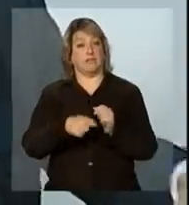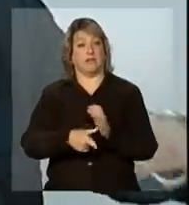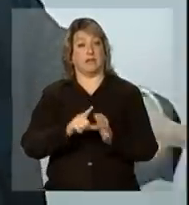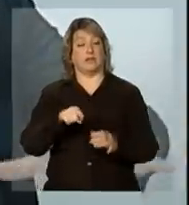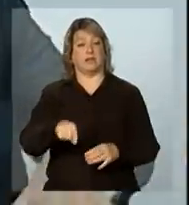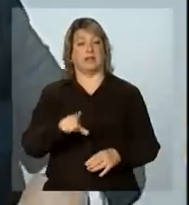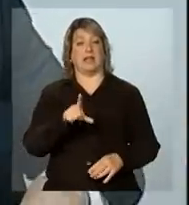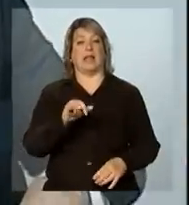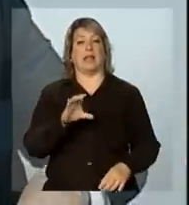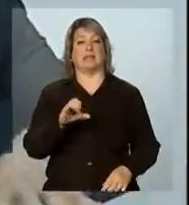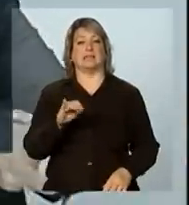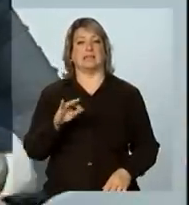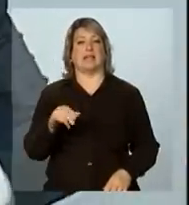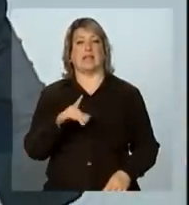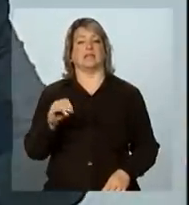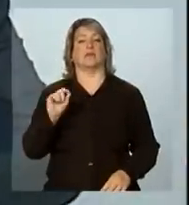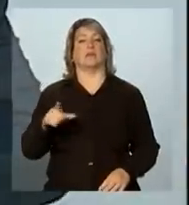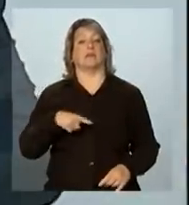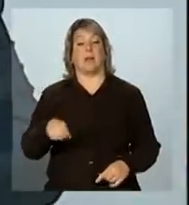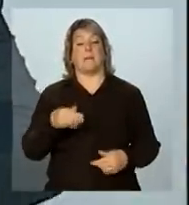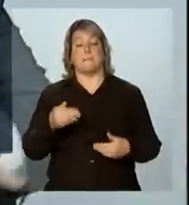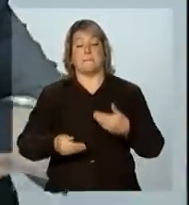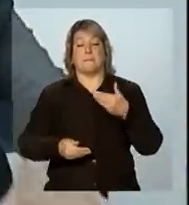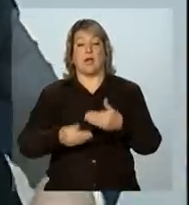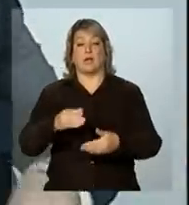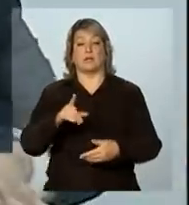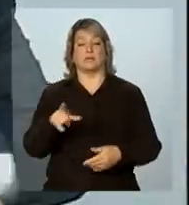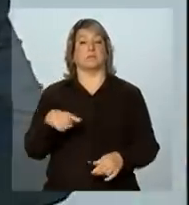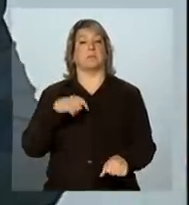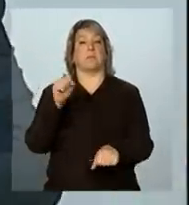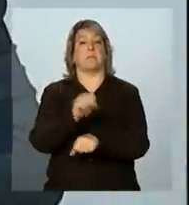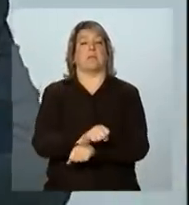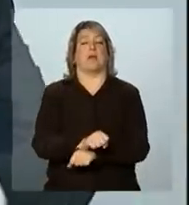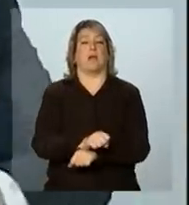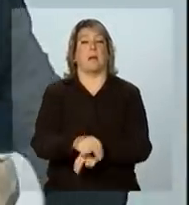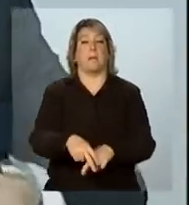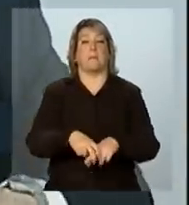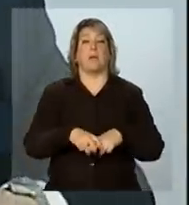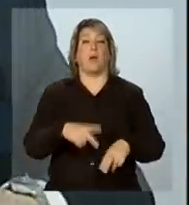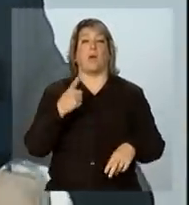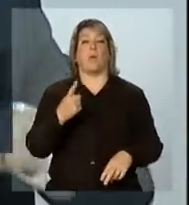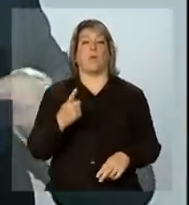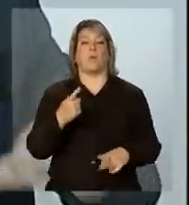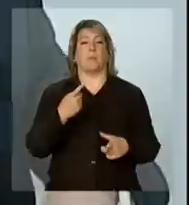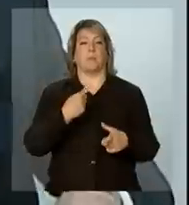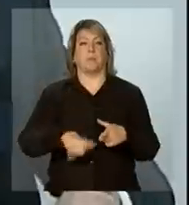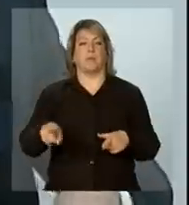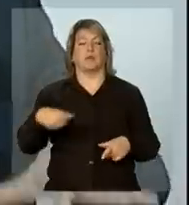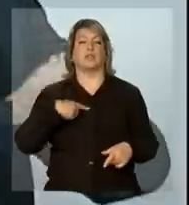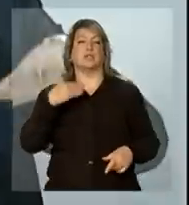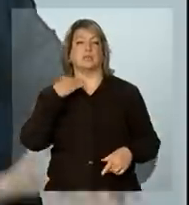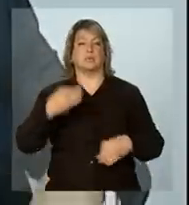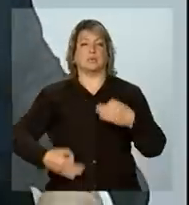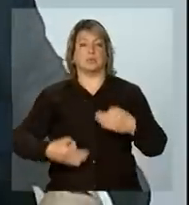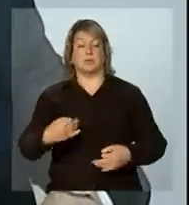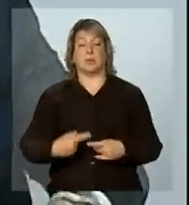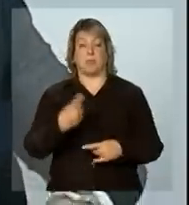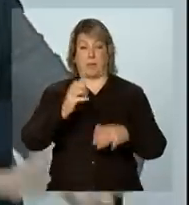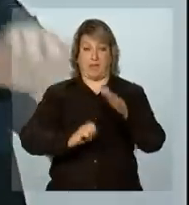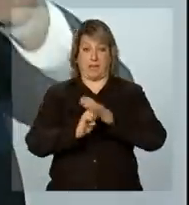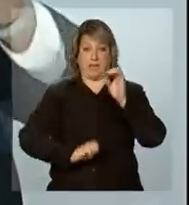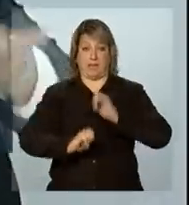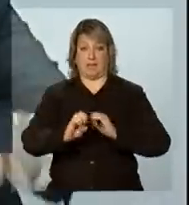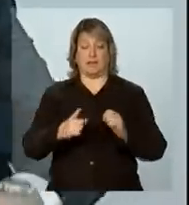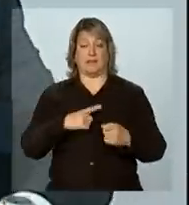e tinha o processo licitatório paralisado por uma liminar na justiça de uma empresa que está em recuperação